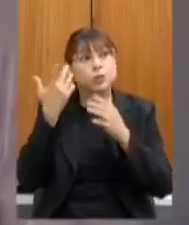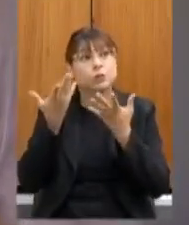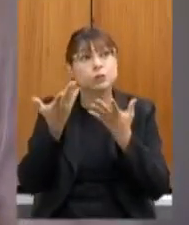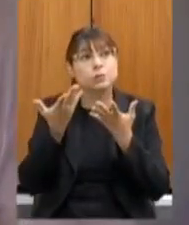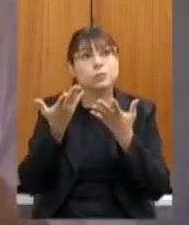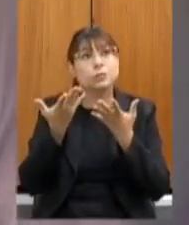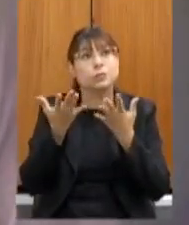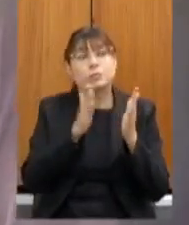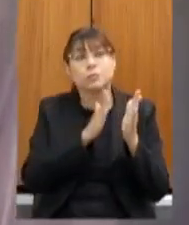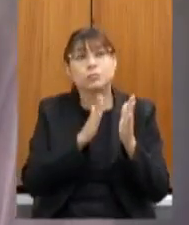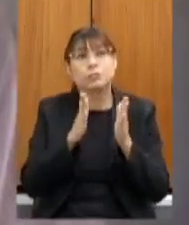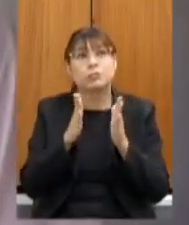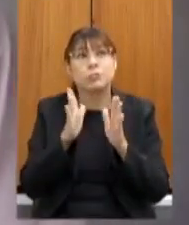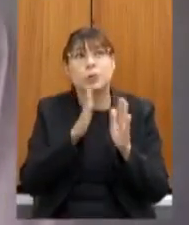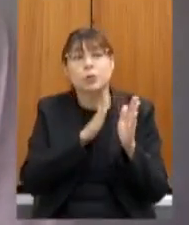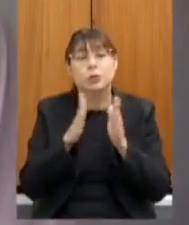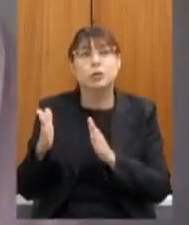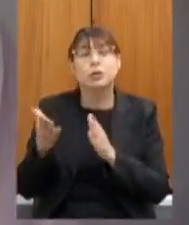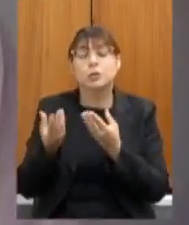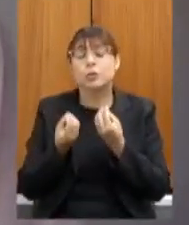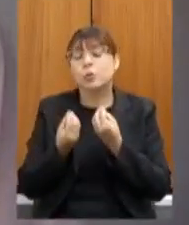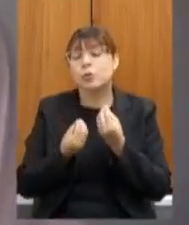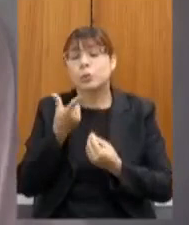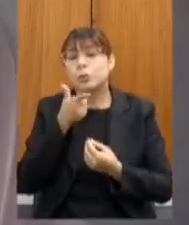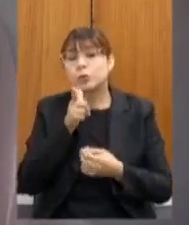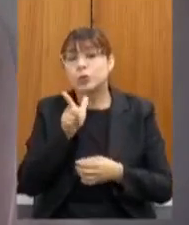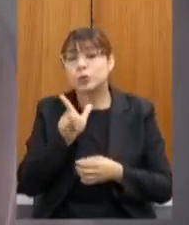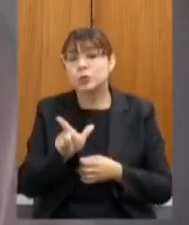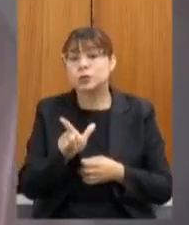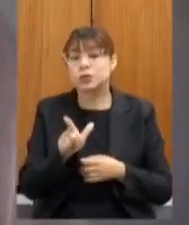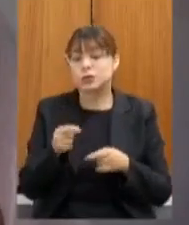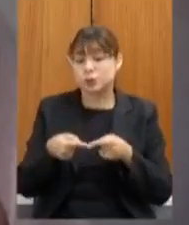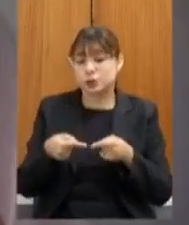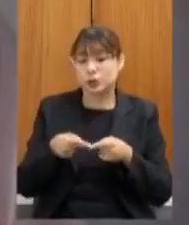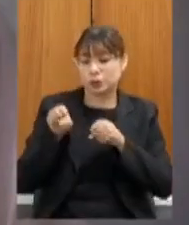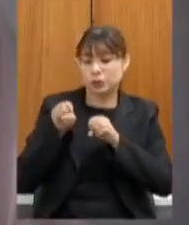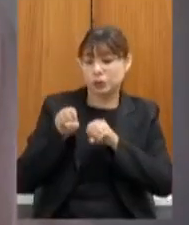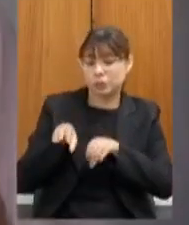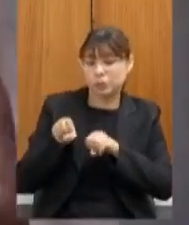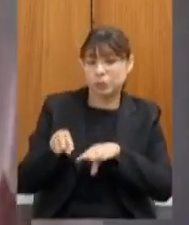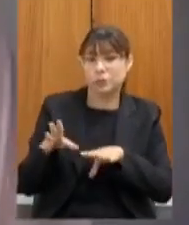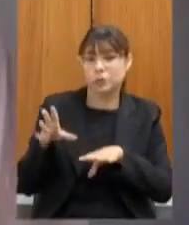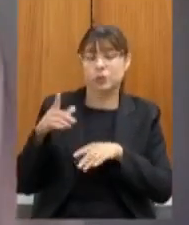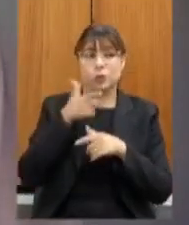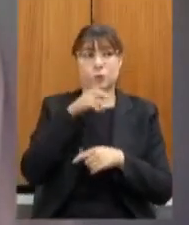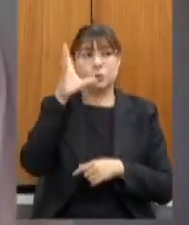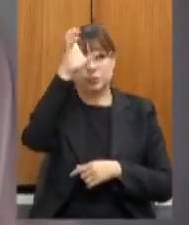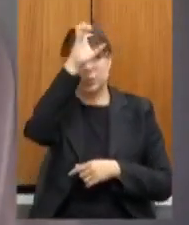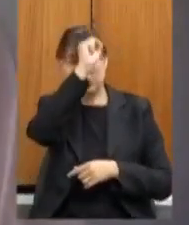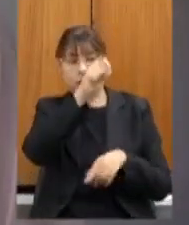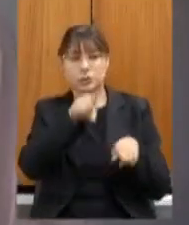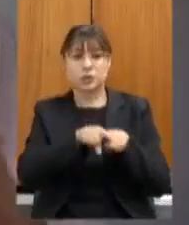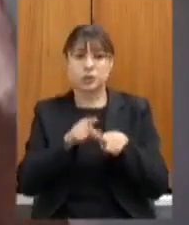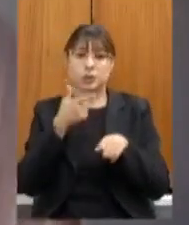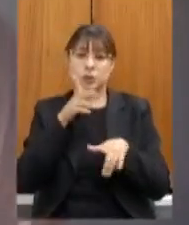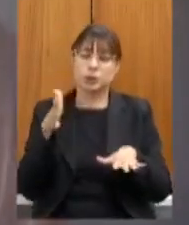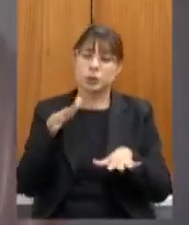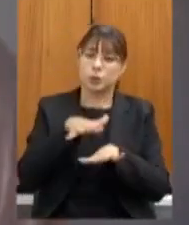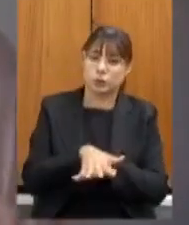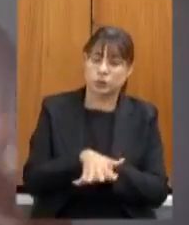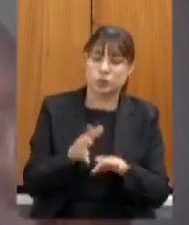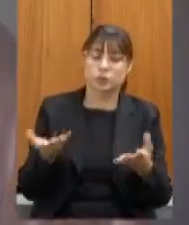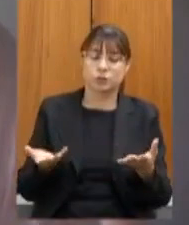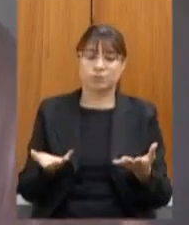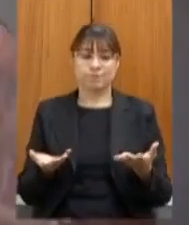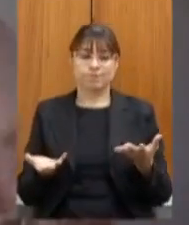como que a gente vai garantir um modelo de aprendizagem que se preveja híbrido e que seja inclusivo mas o desafio é